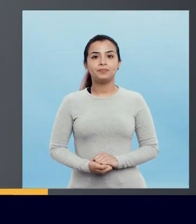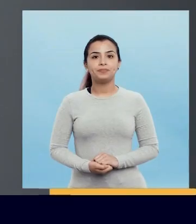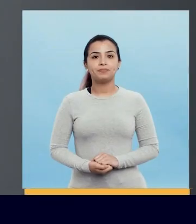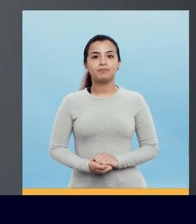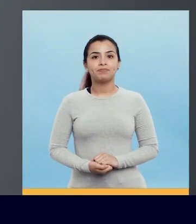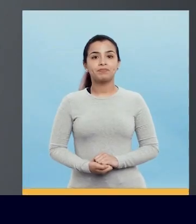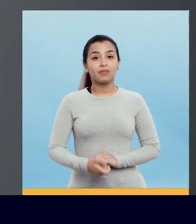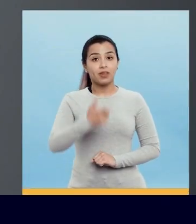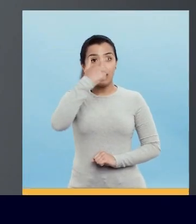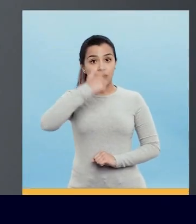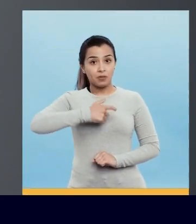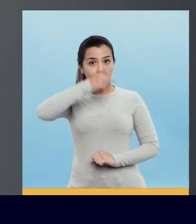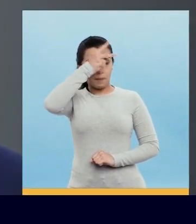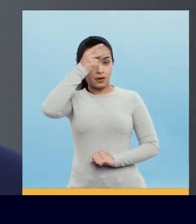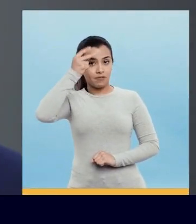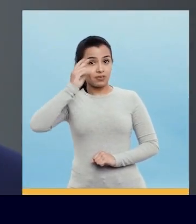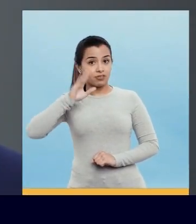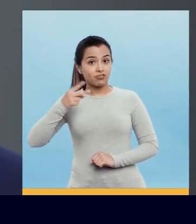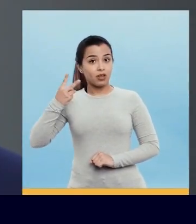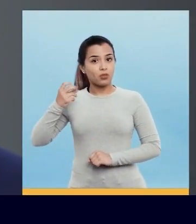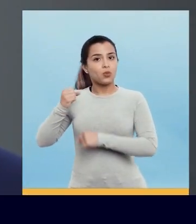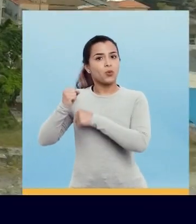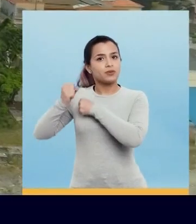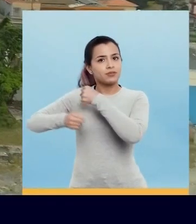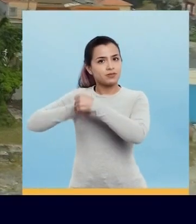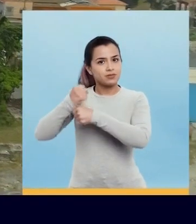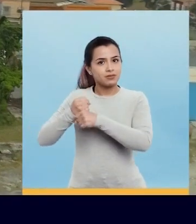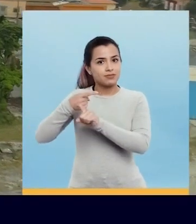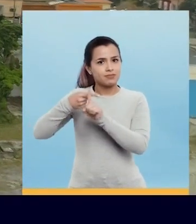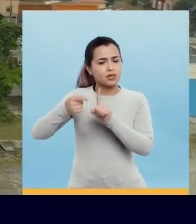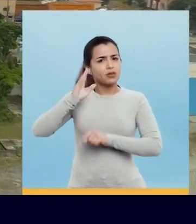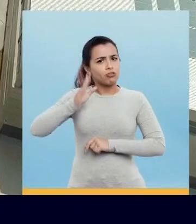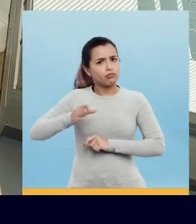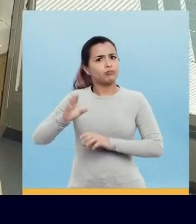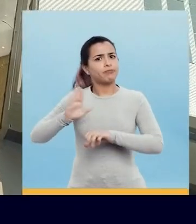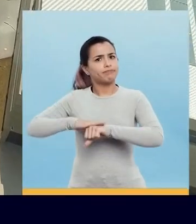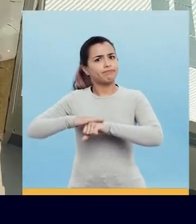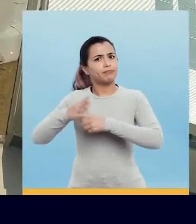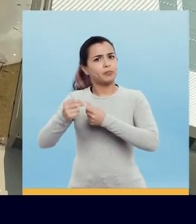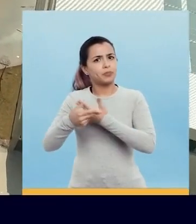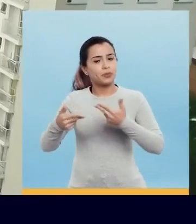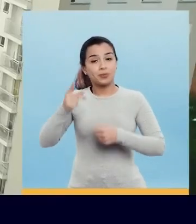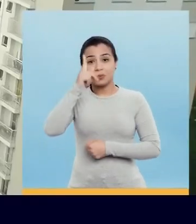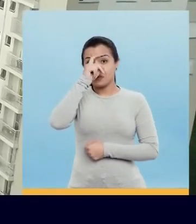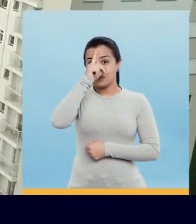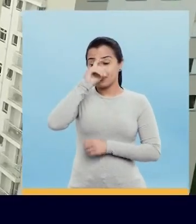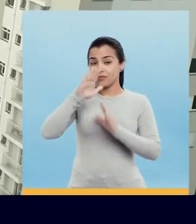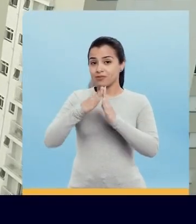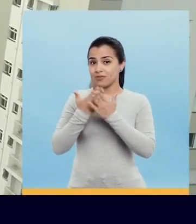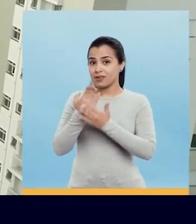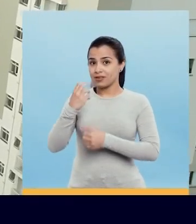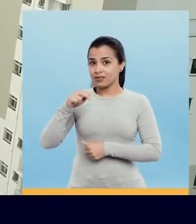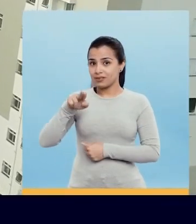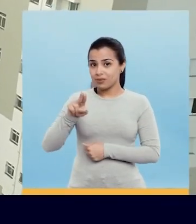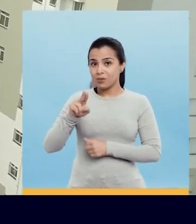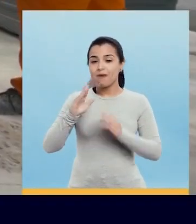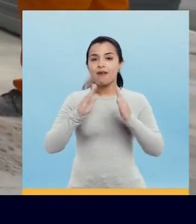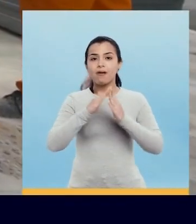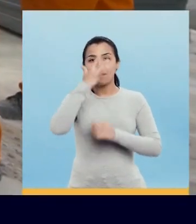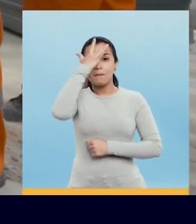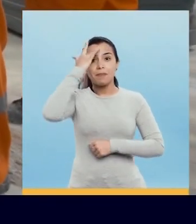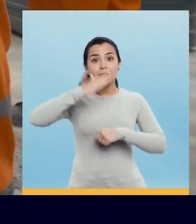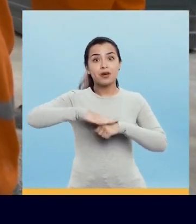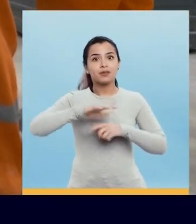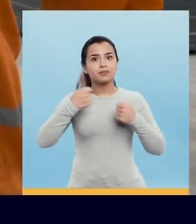Sou prefeito há dois anos e meio... E já fizemos muito. Hospitais, céus... Casas para quem mais precisa...